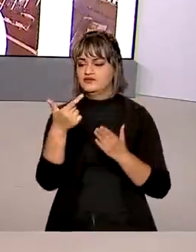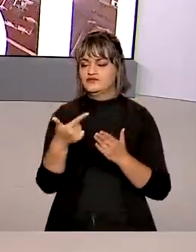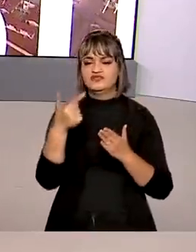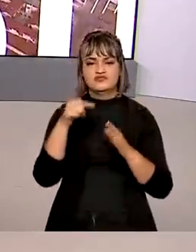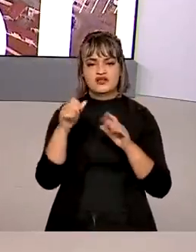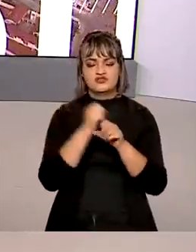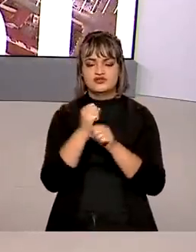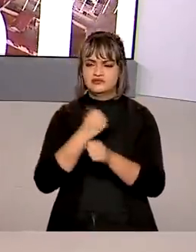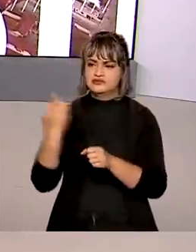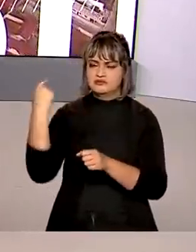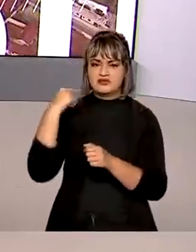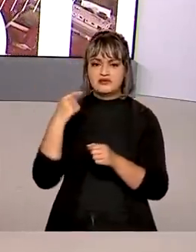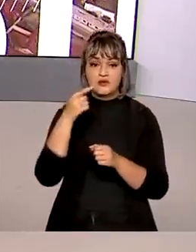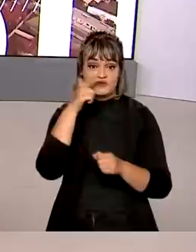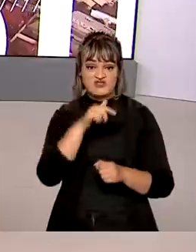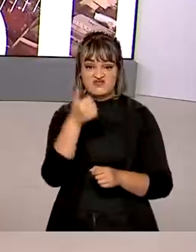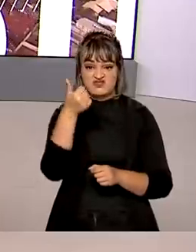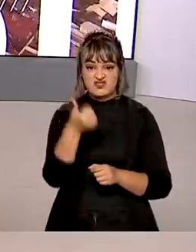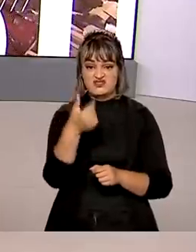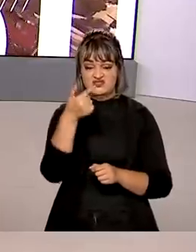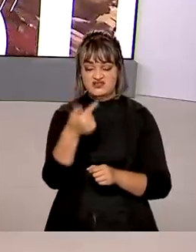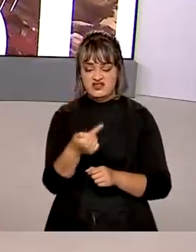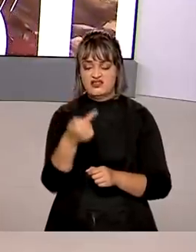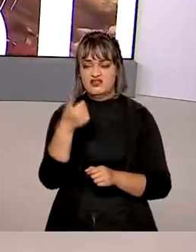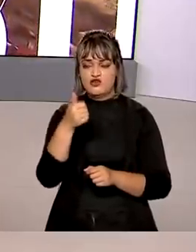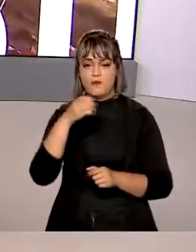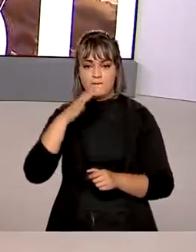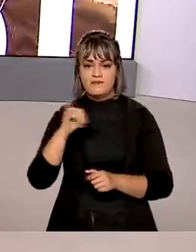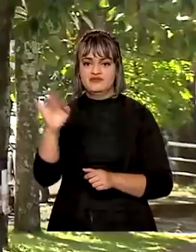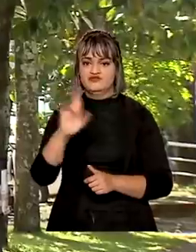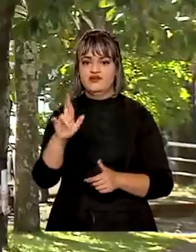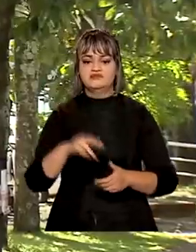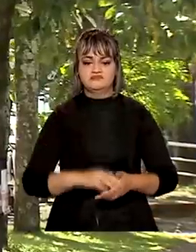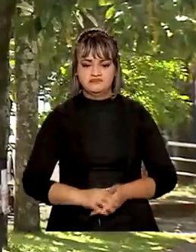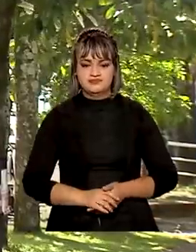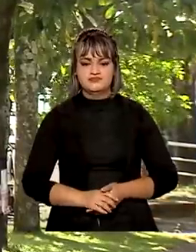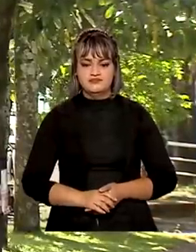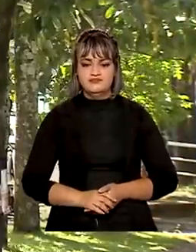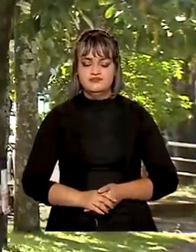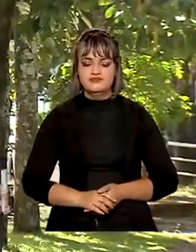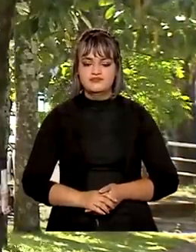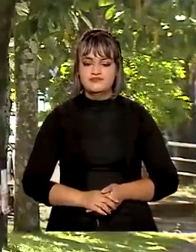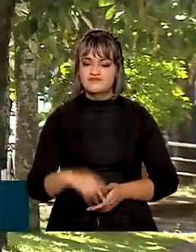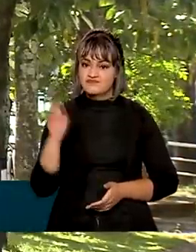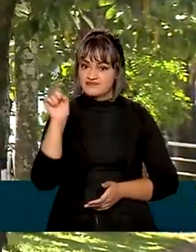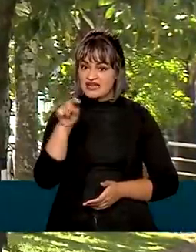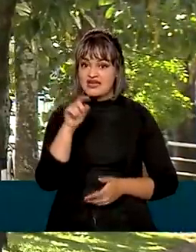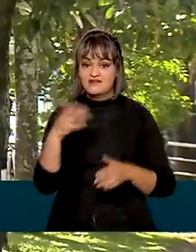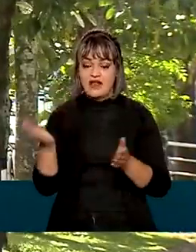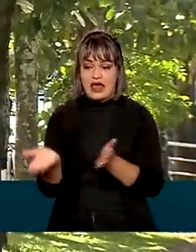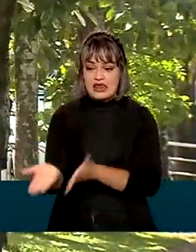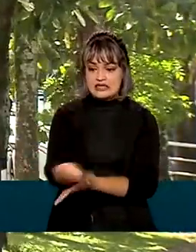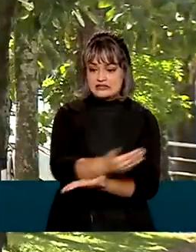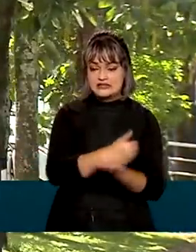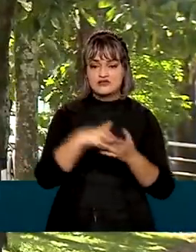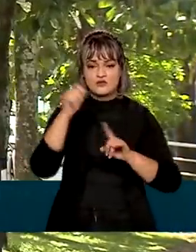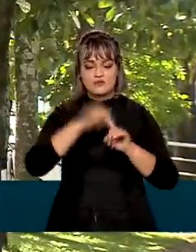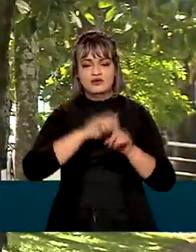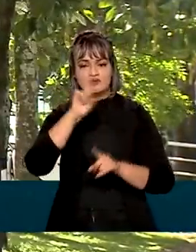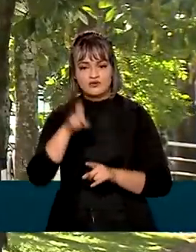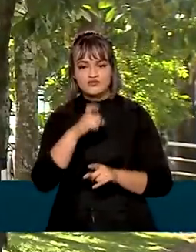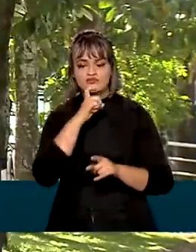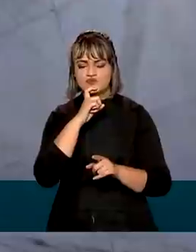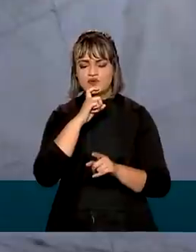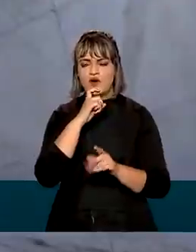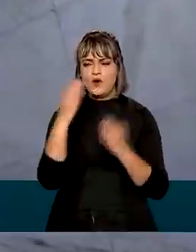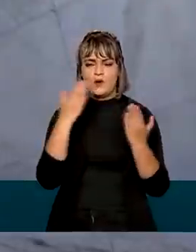171 bilhões de reais arrecadados. Foi a maior arrecadação para meses de julho,